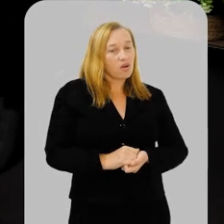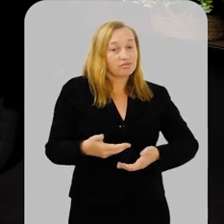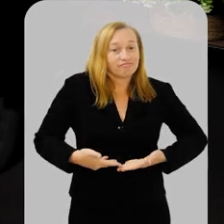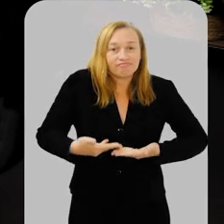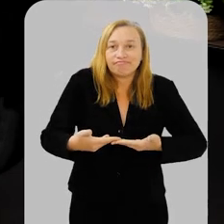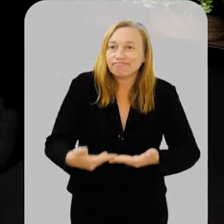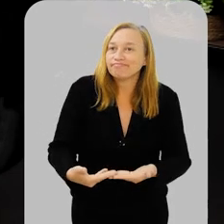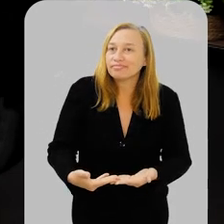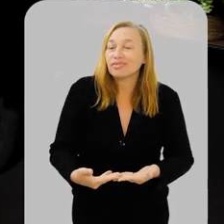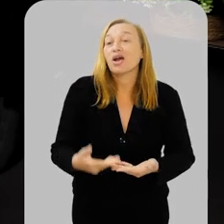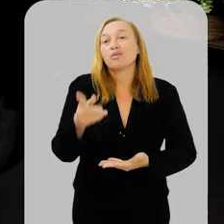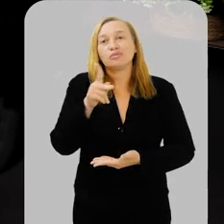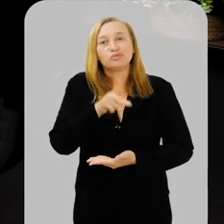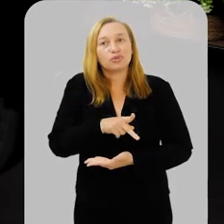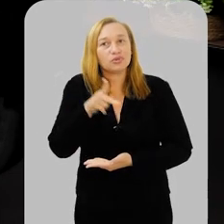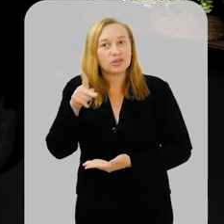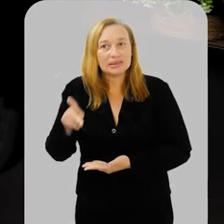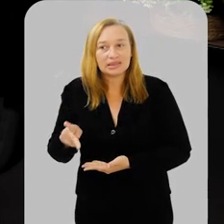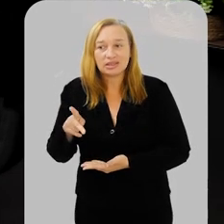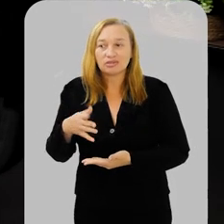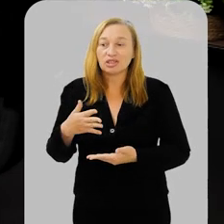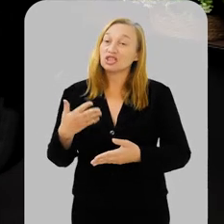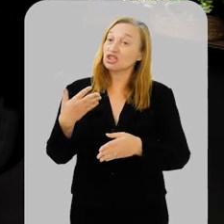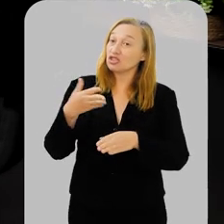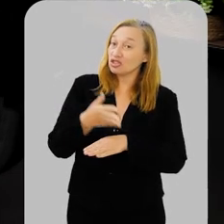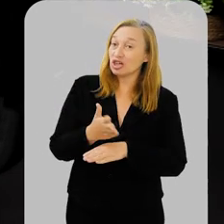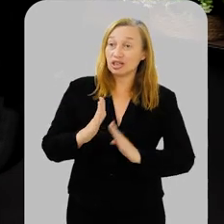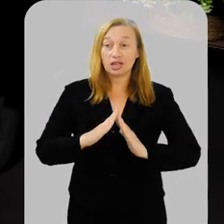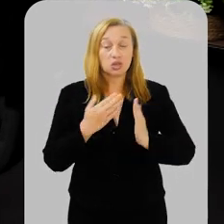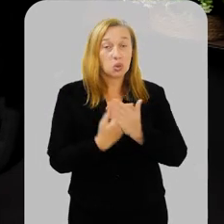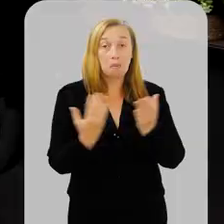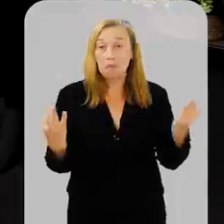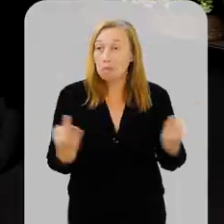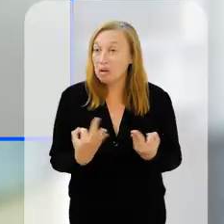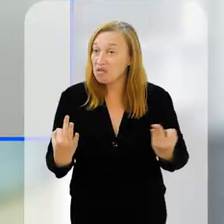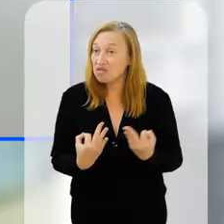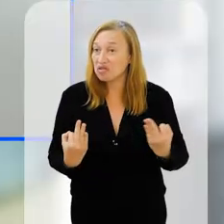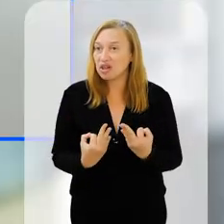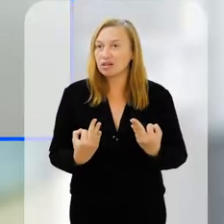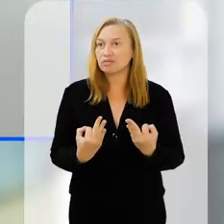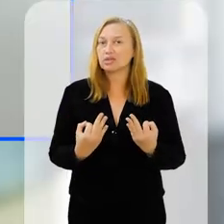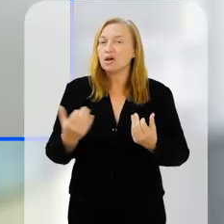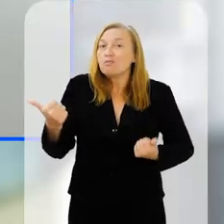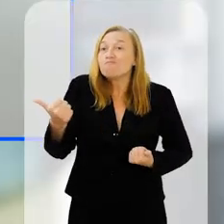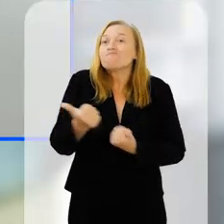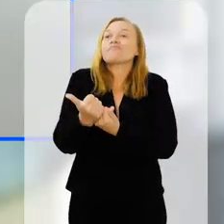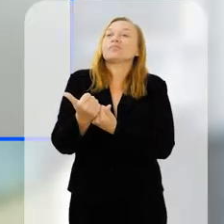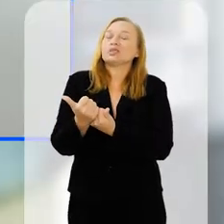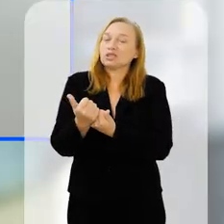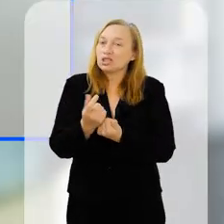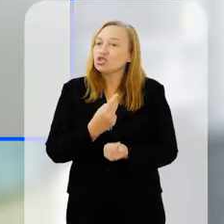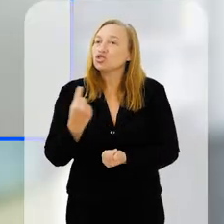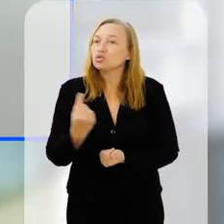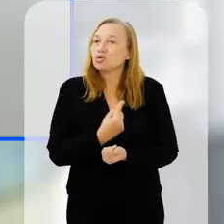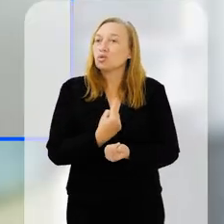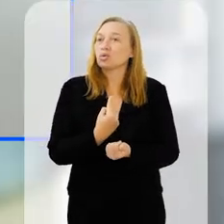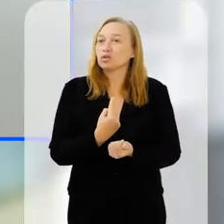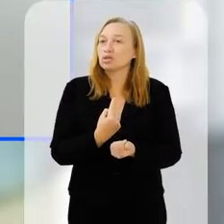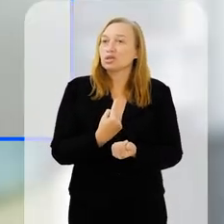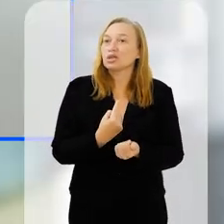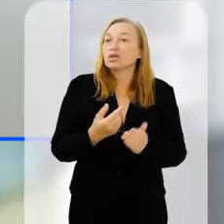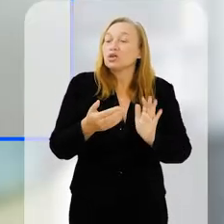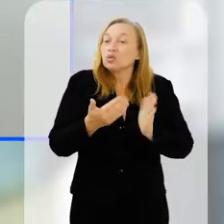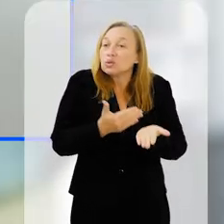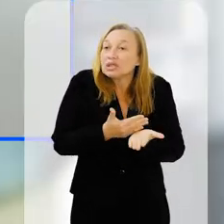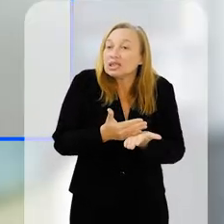Olha, a receptividade pelas professoras, pela gestão das escolas, tem sido incrível. Elas têm sido grandes parceiras da gente,